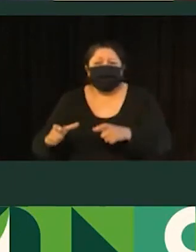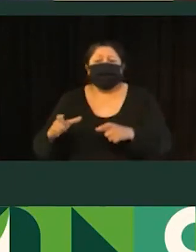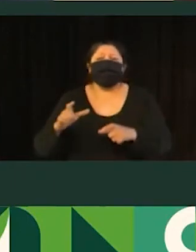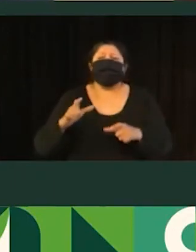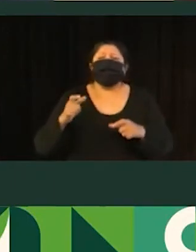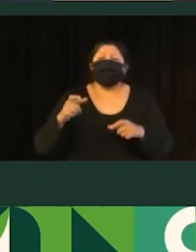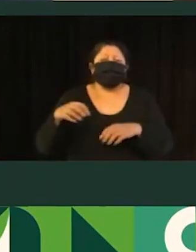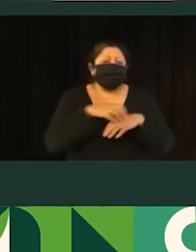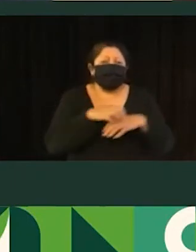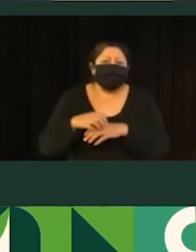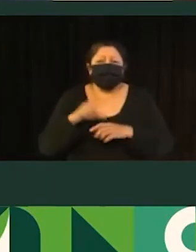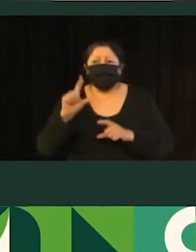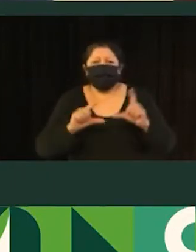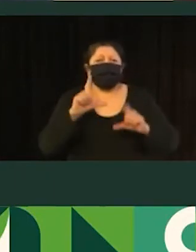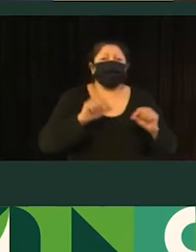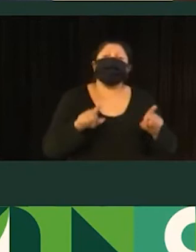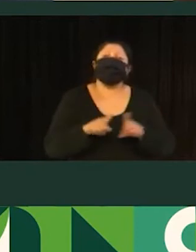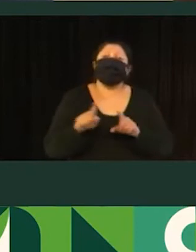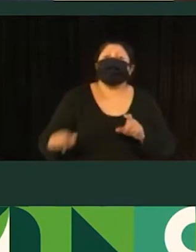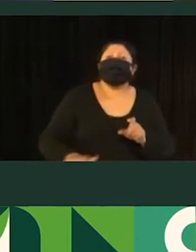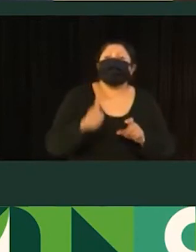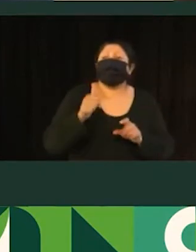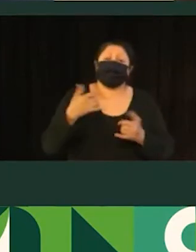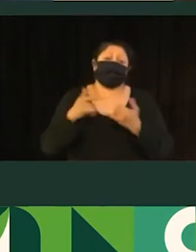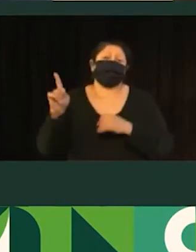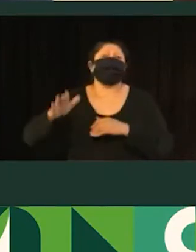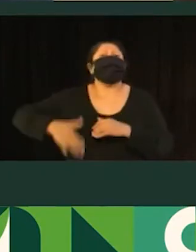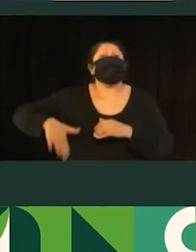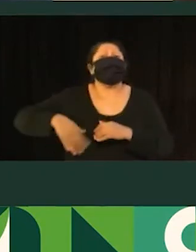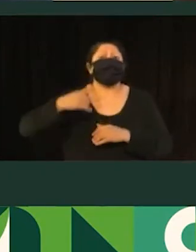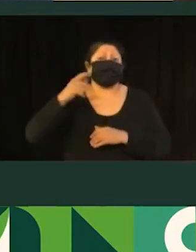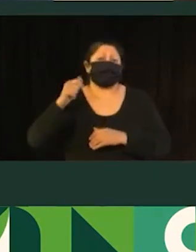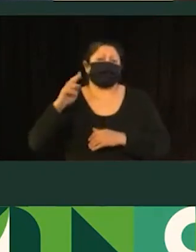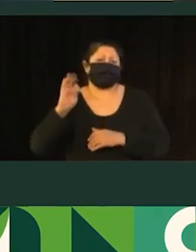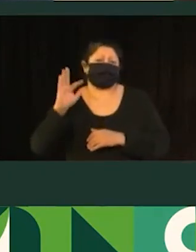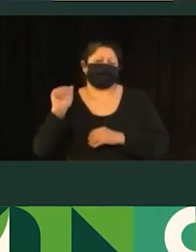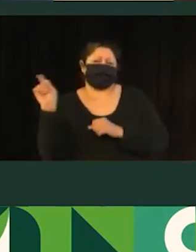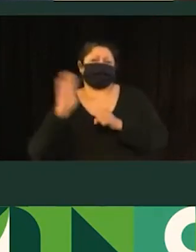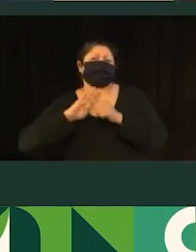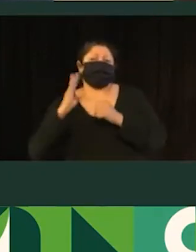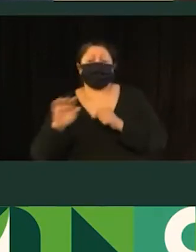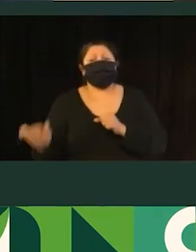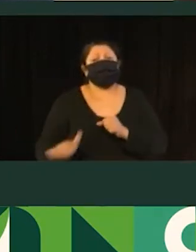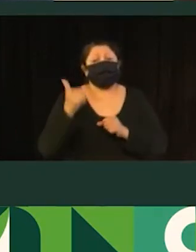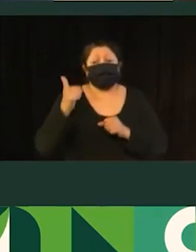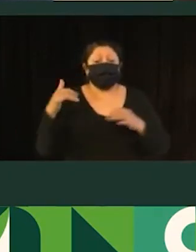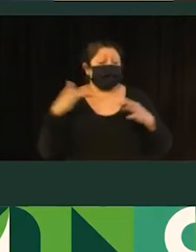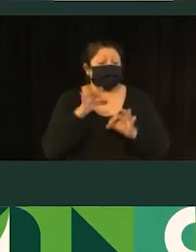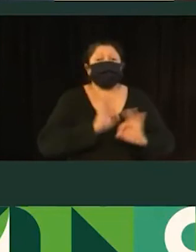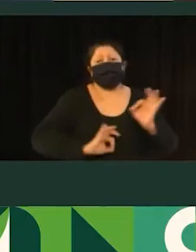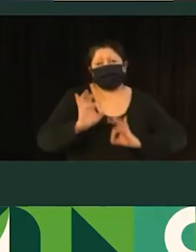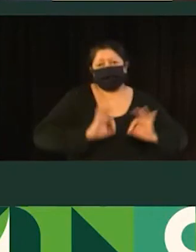algumas requalificações urbanas. Então, ali tem a praia de Paquetá, como potencial para desenvolvimento de uma requalificação urbana capaz de